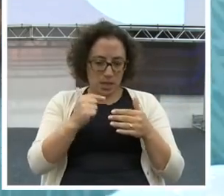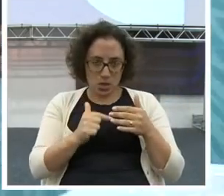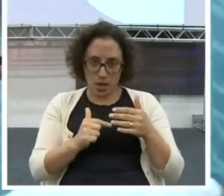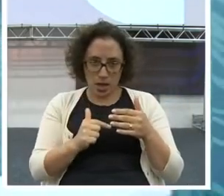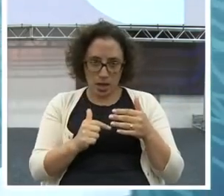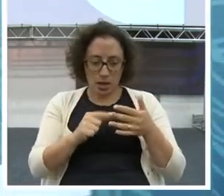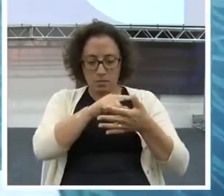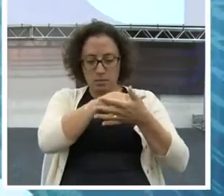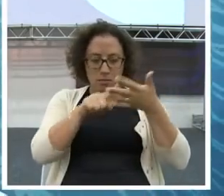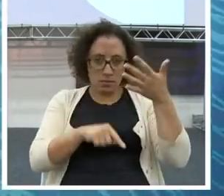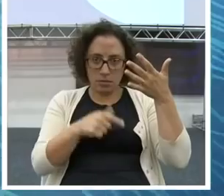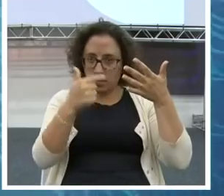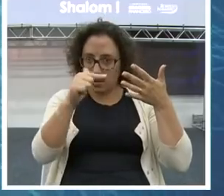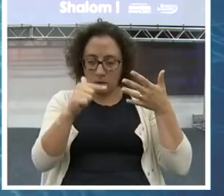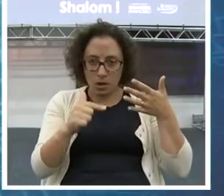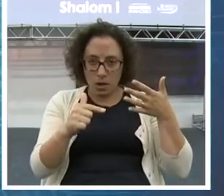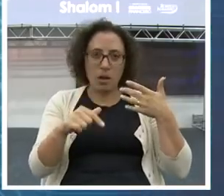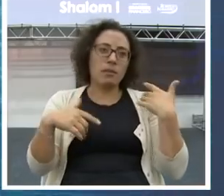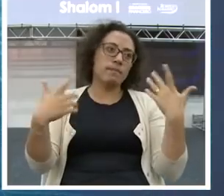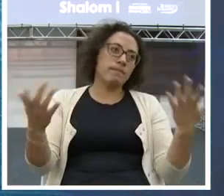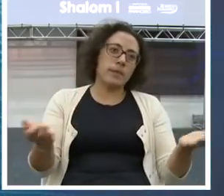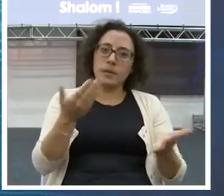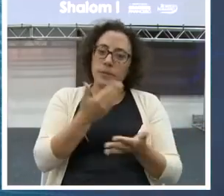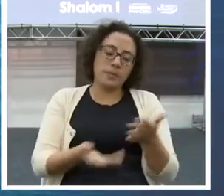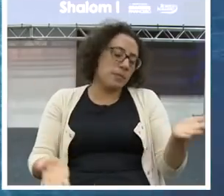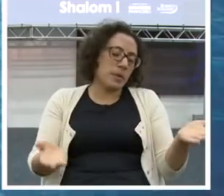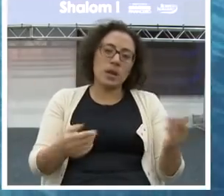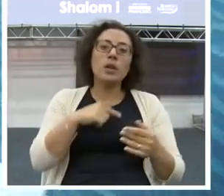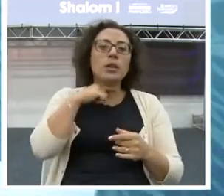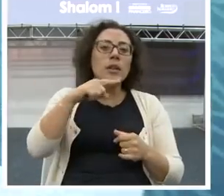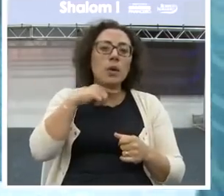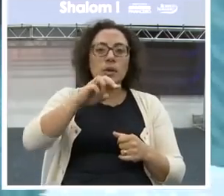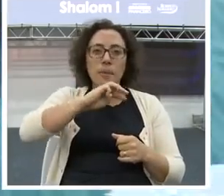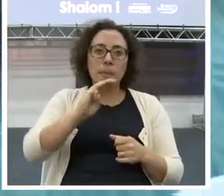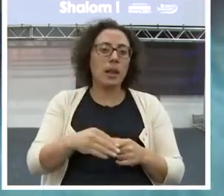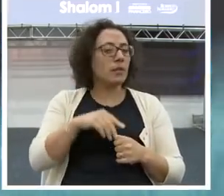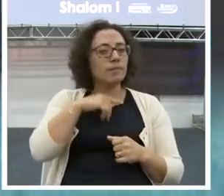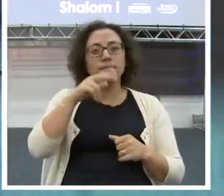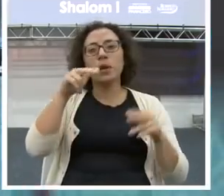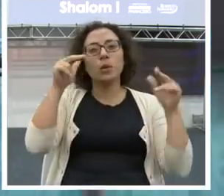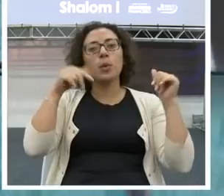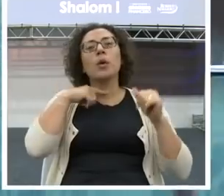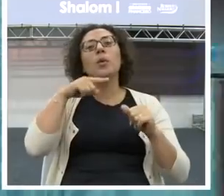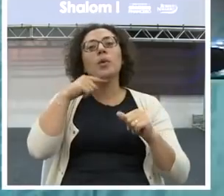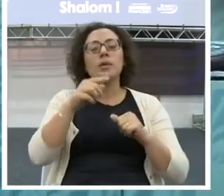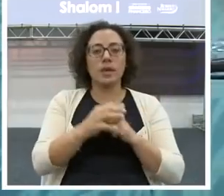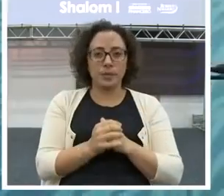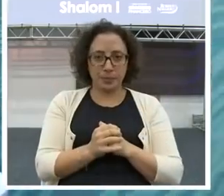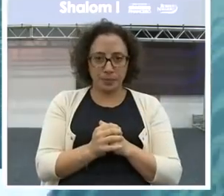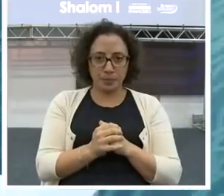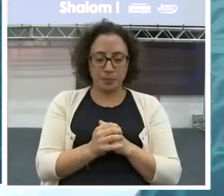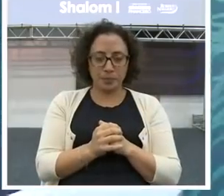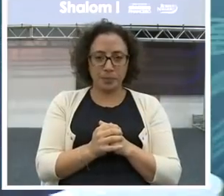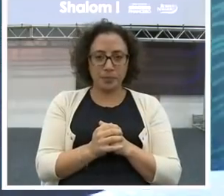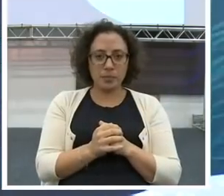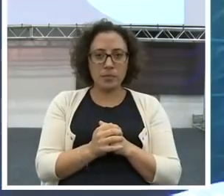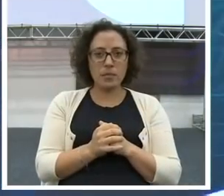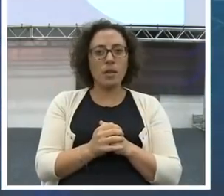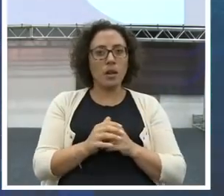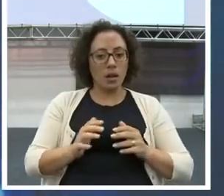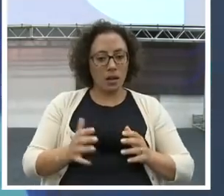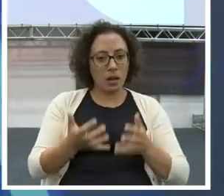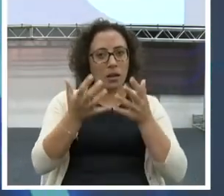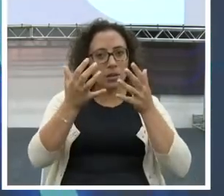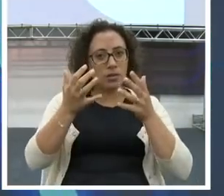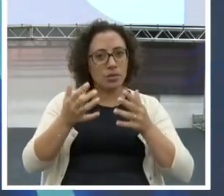atinge os resultados desejados. Perdão, pulou lá, mas ativo. O grande